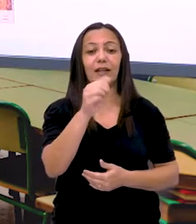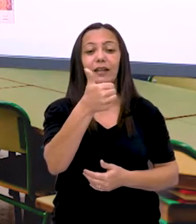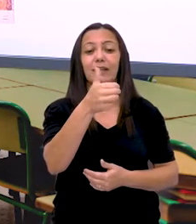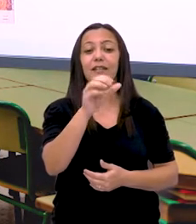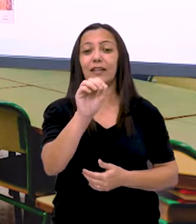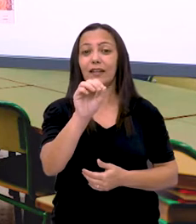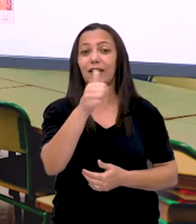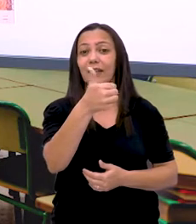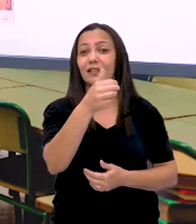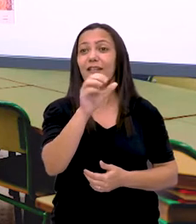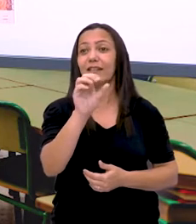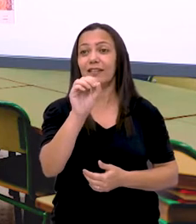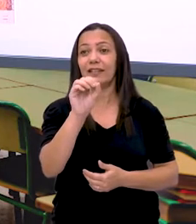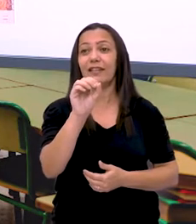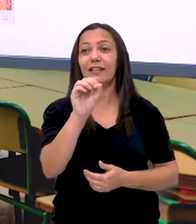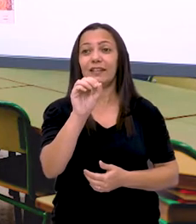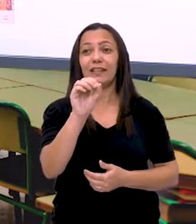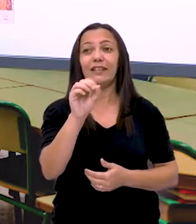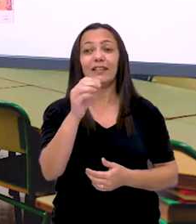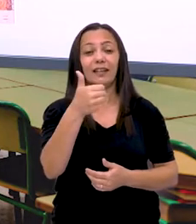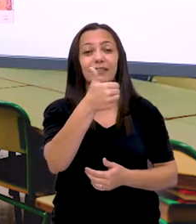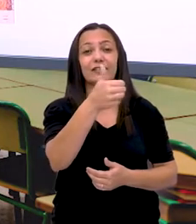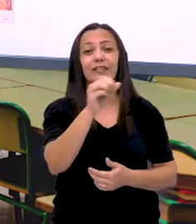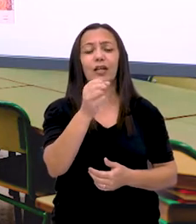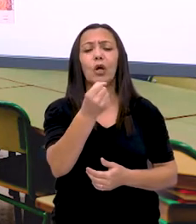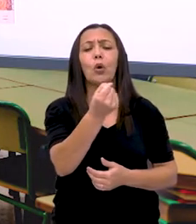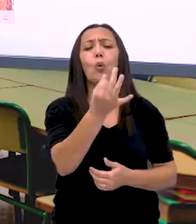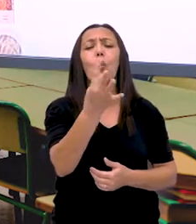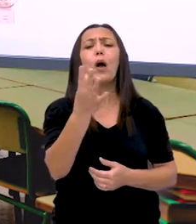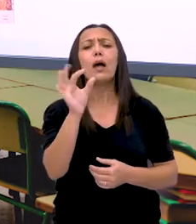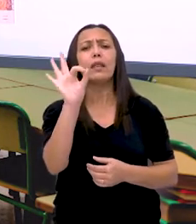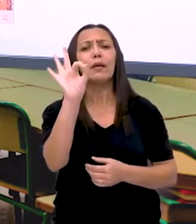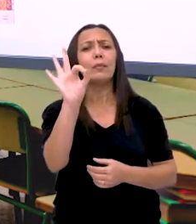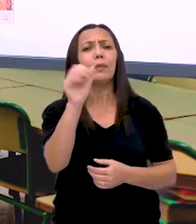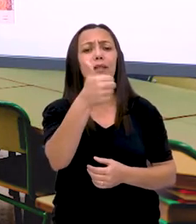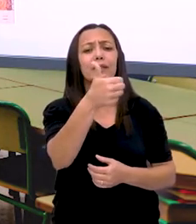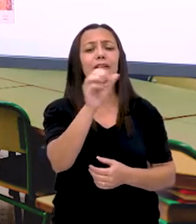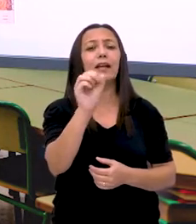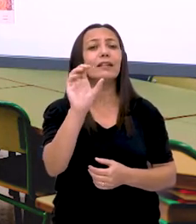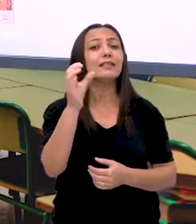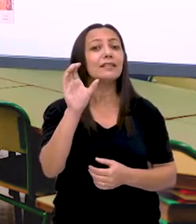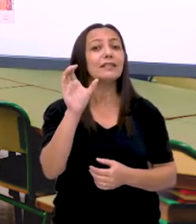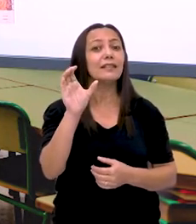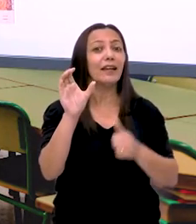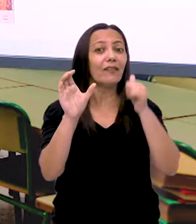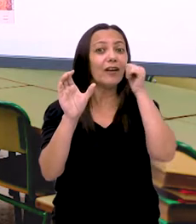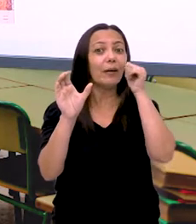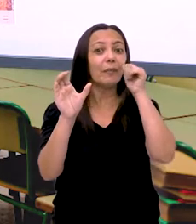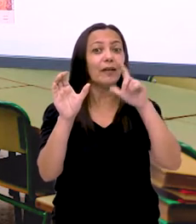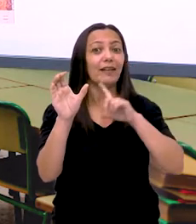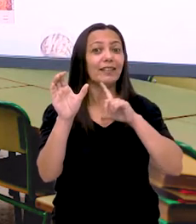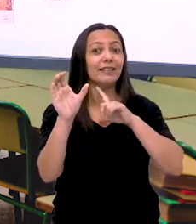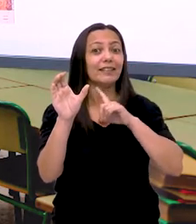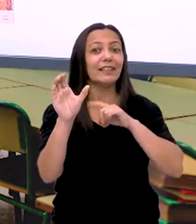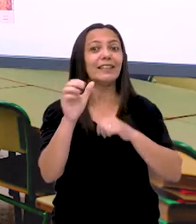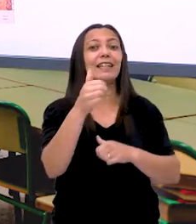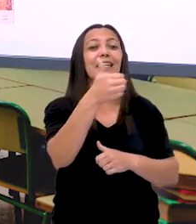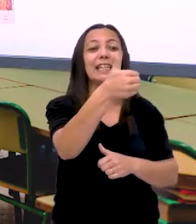Olha as moedas de 10 centavos aparecendo. Quantas moedas de 10 centavos ela tem?